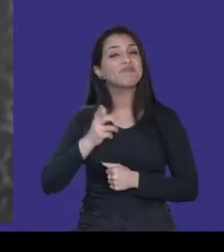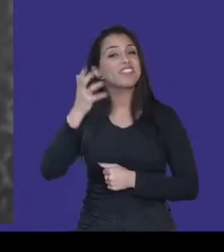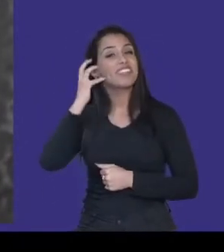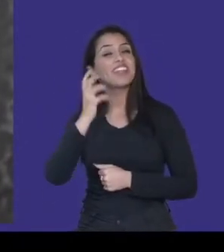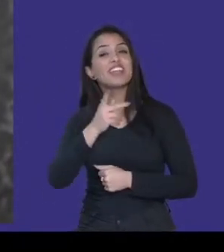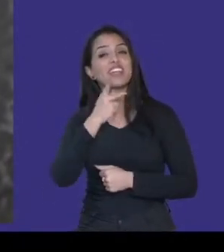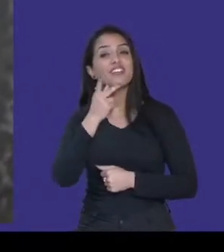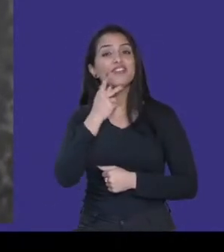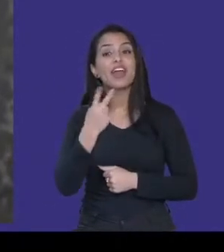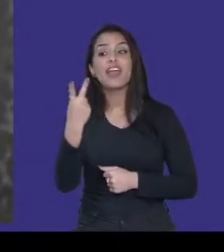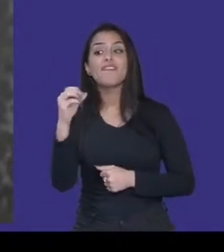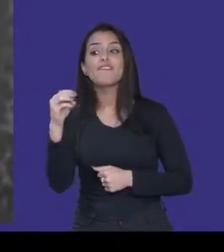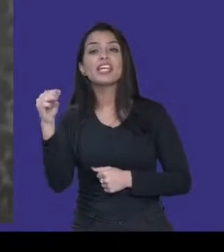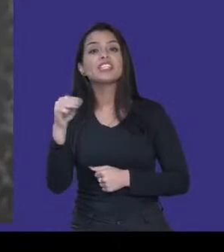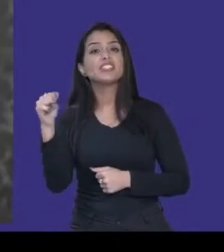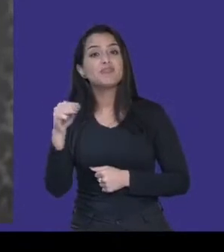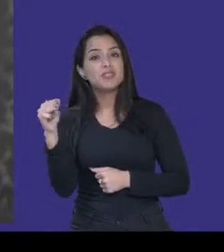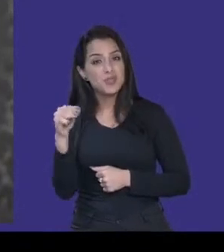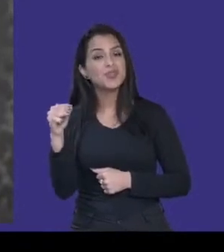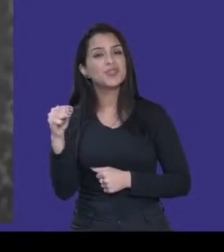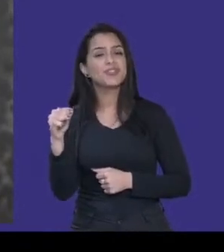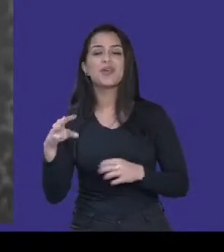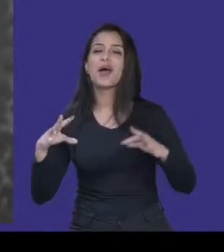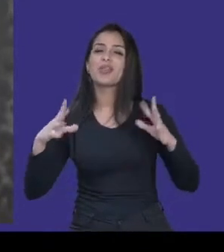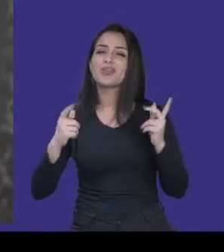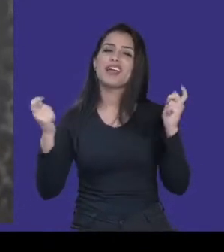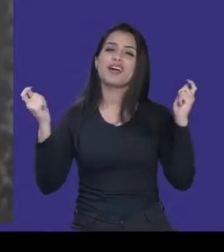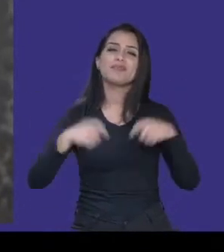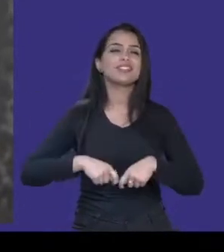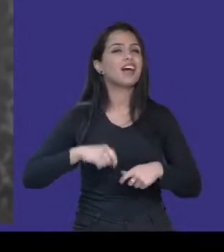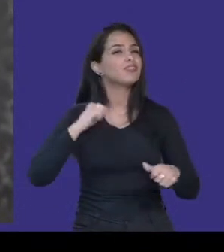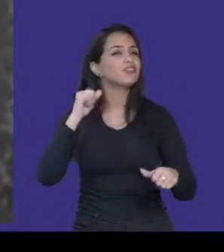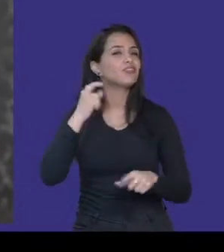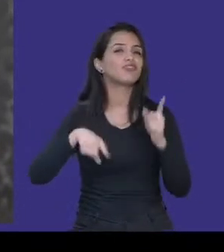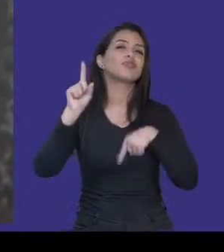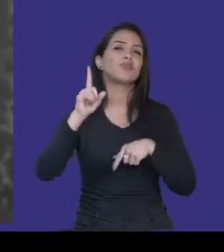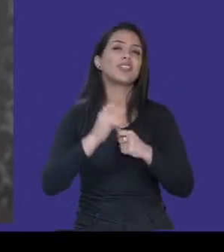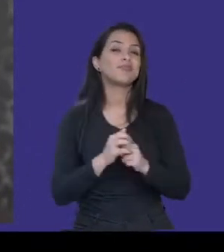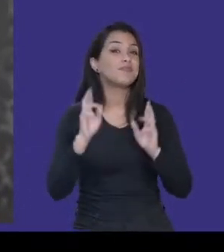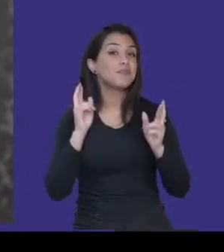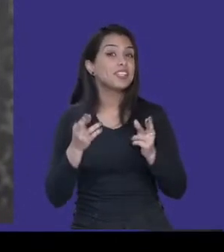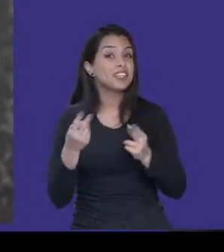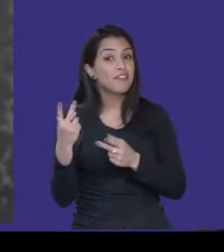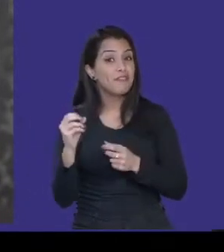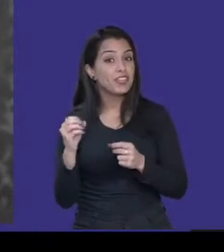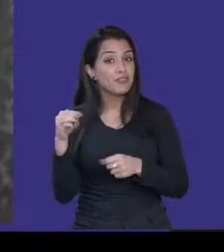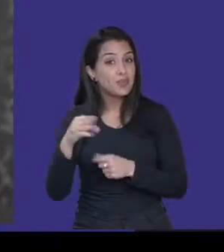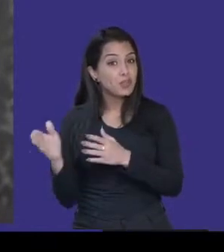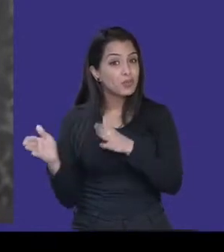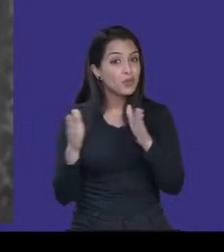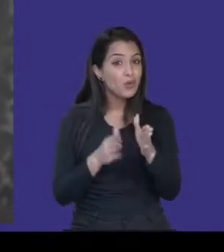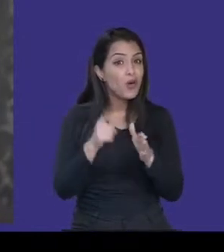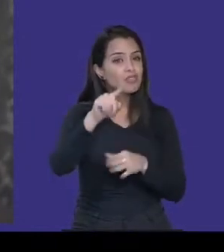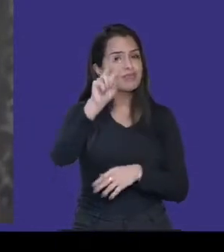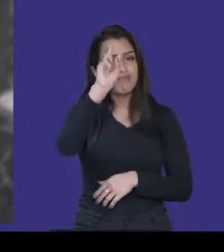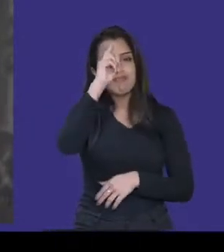minutos tudo pode mudar. Espero que nesses 20 minutos a gente tenha mudado alguns conceitos e trazido algumas inspirações para as pessoas. Muito obrigado pela